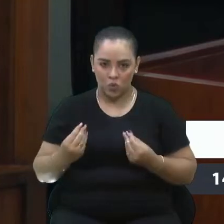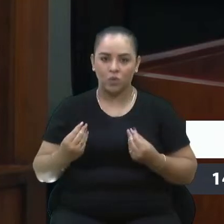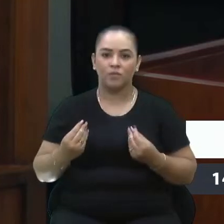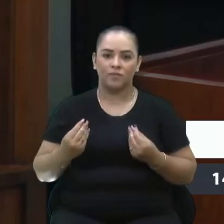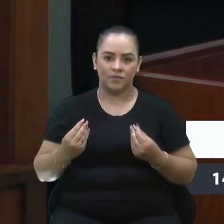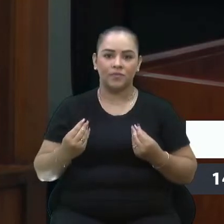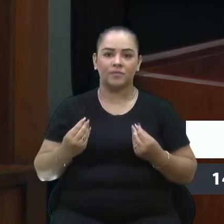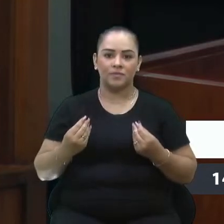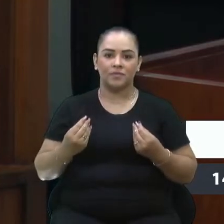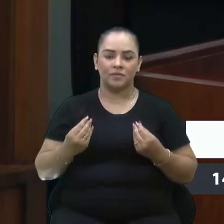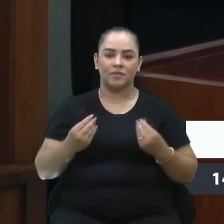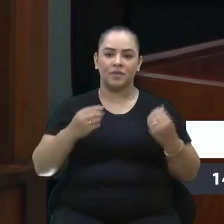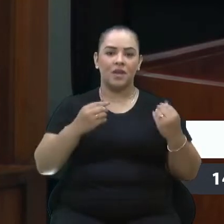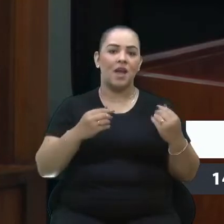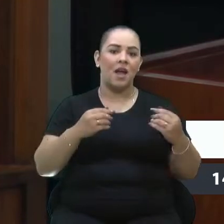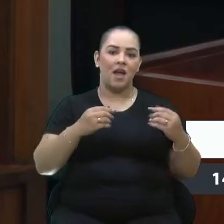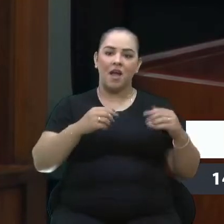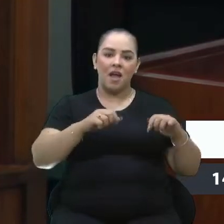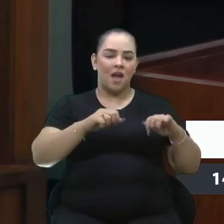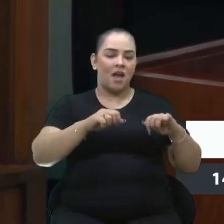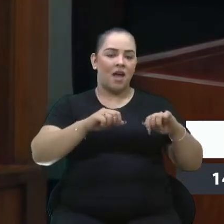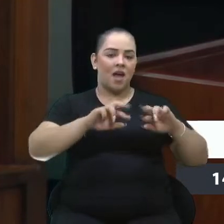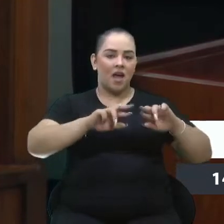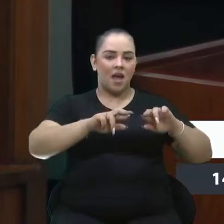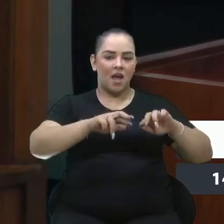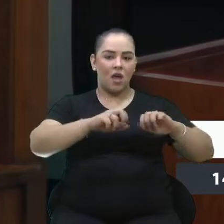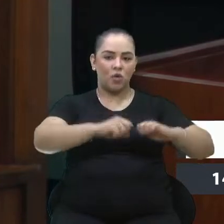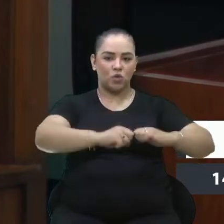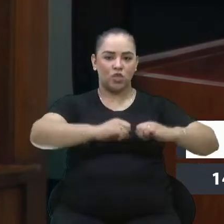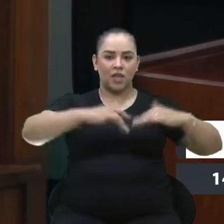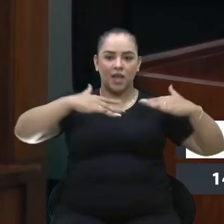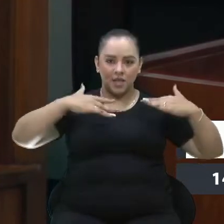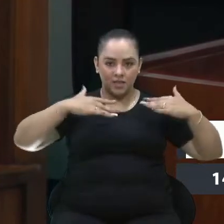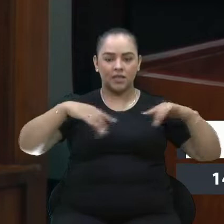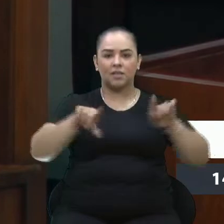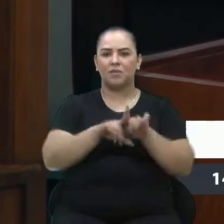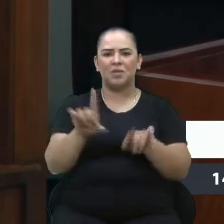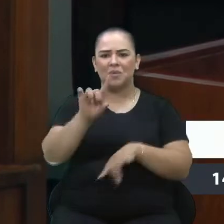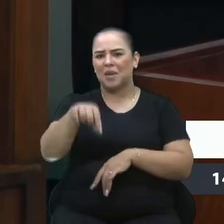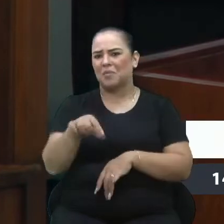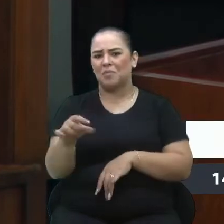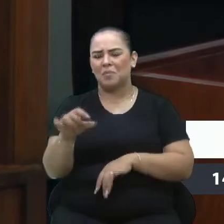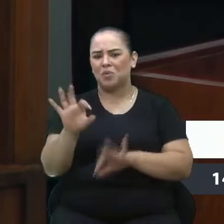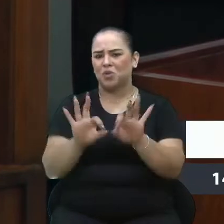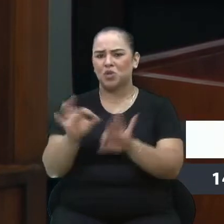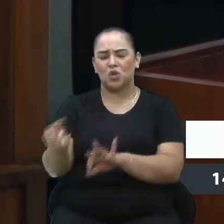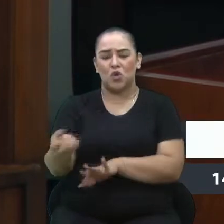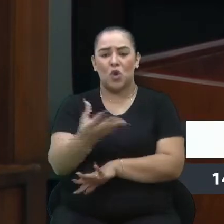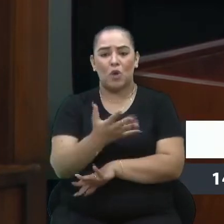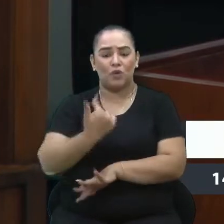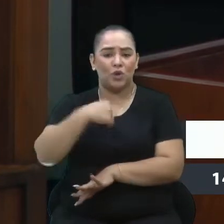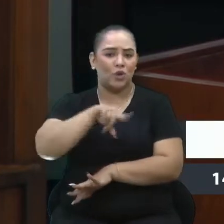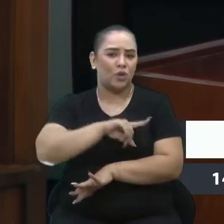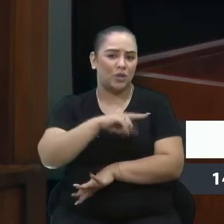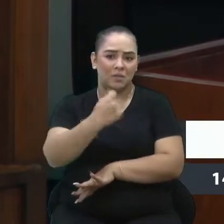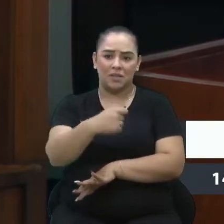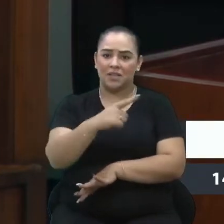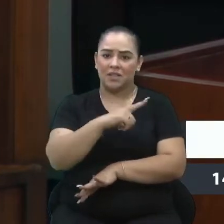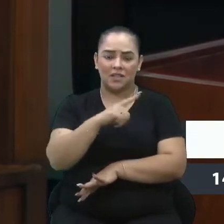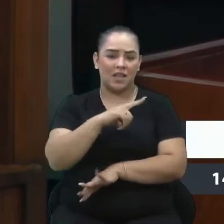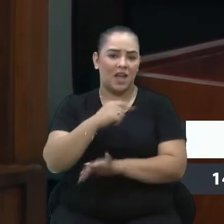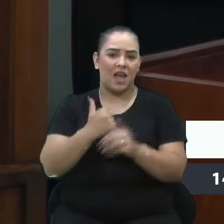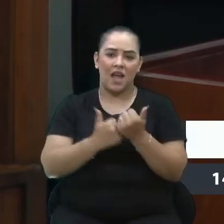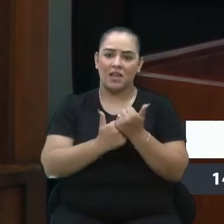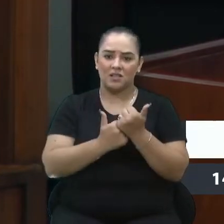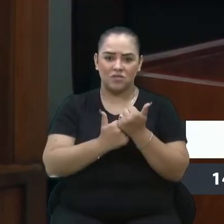audiências públicas, só isso, nem são projetos novos, são projetos que a gente tem que ter assessoria aqui de